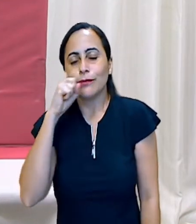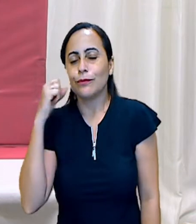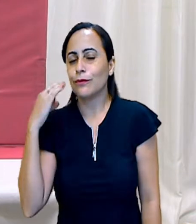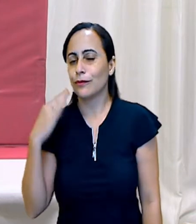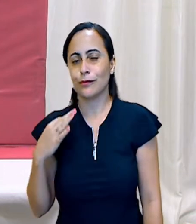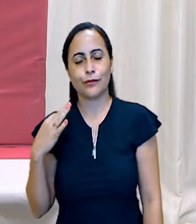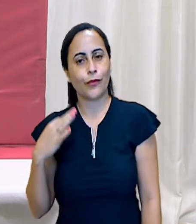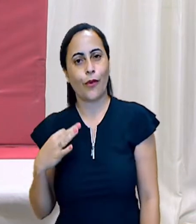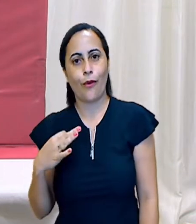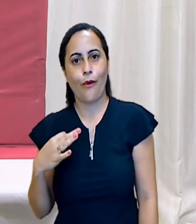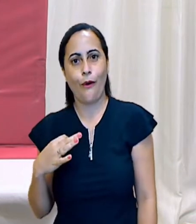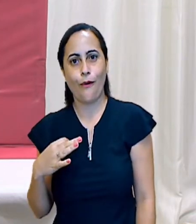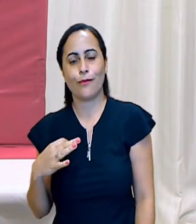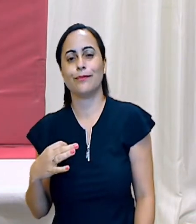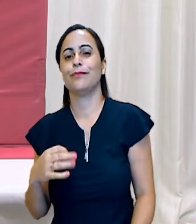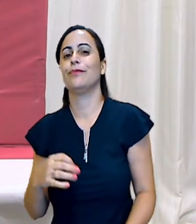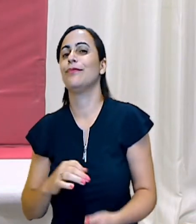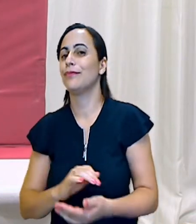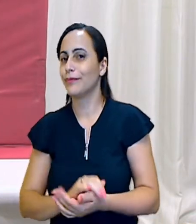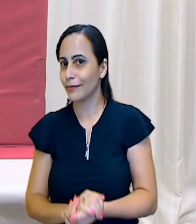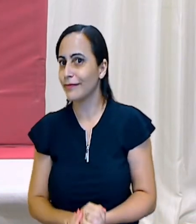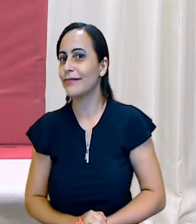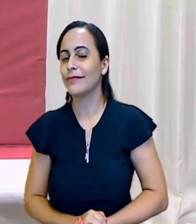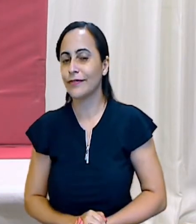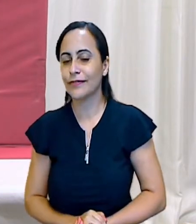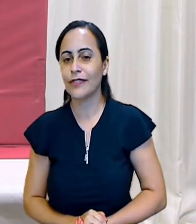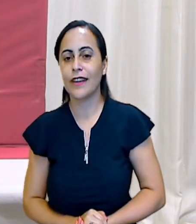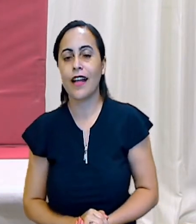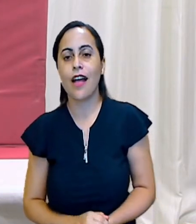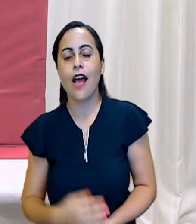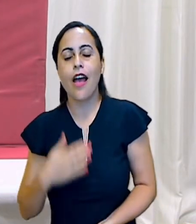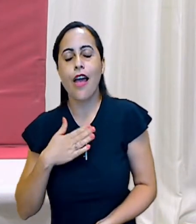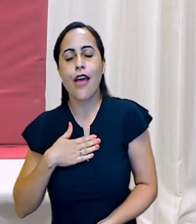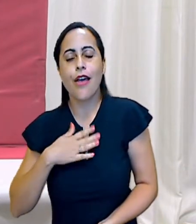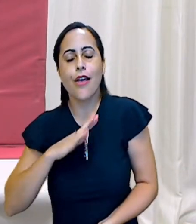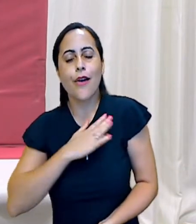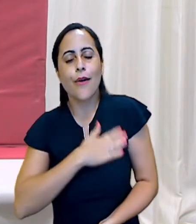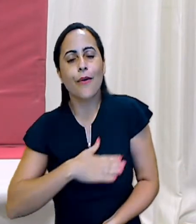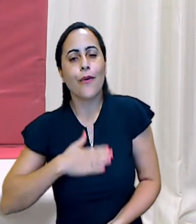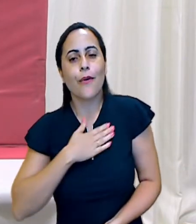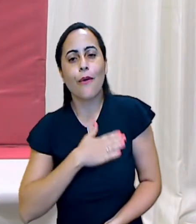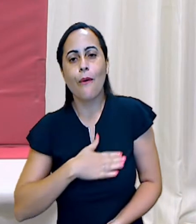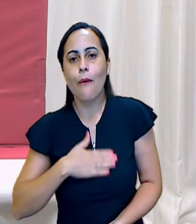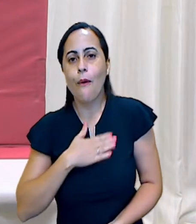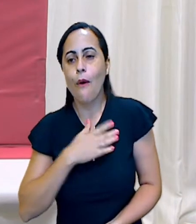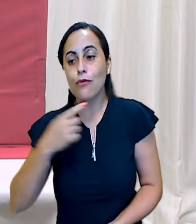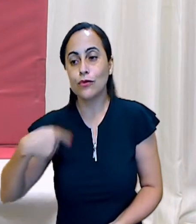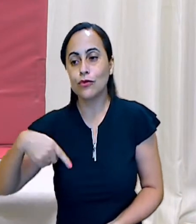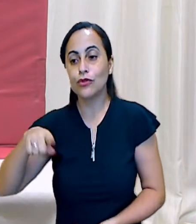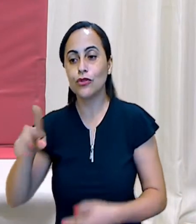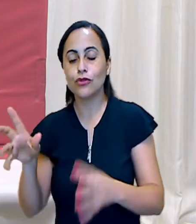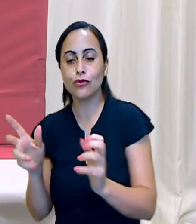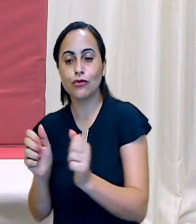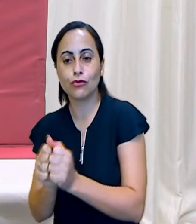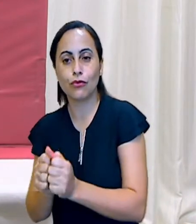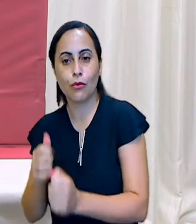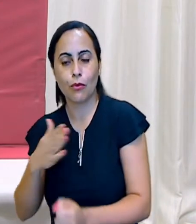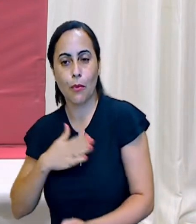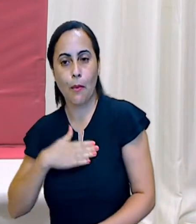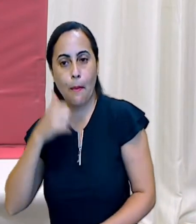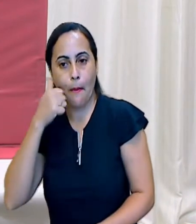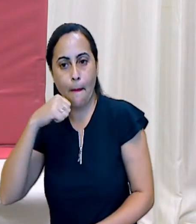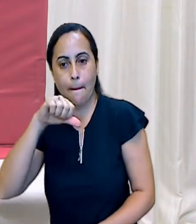chama floricultura. Eu gosto de ir com meu pai e minha mãe